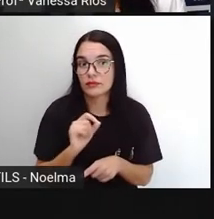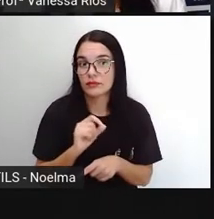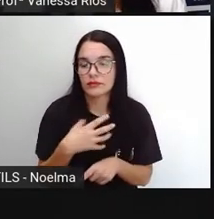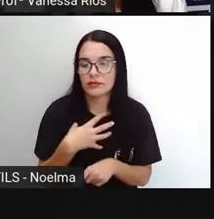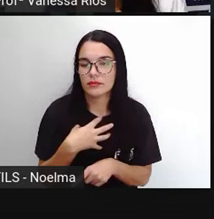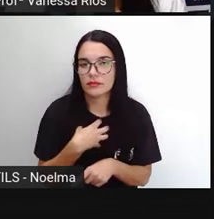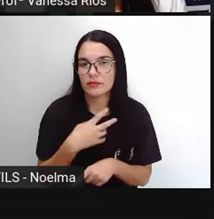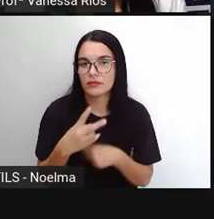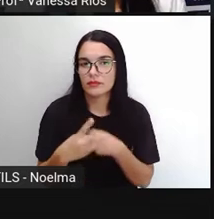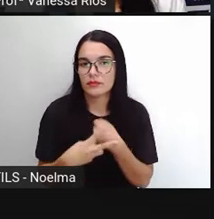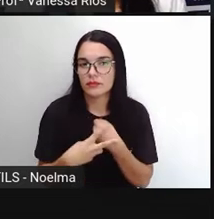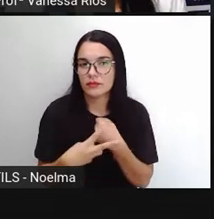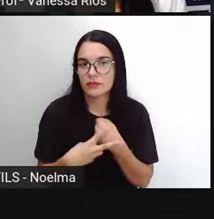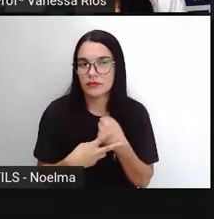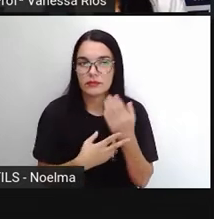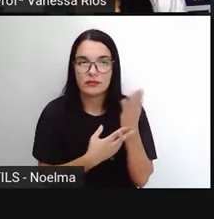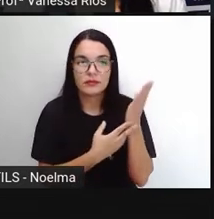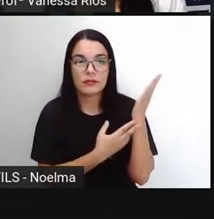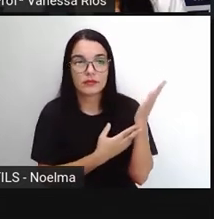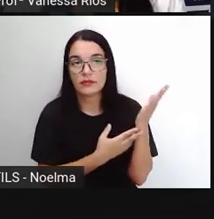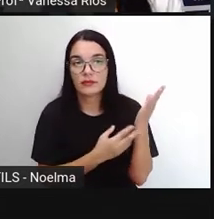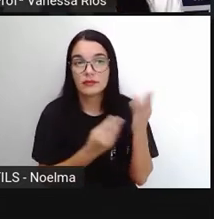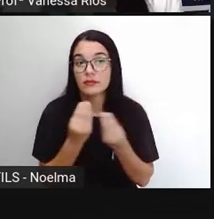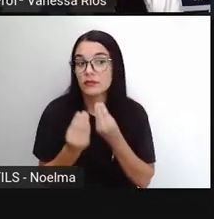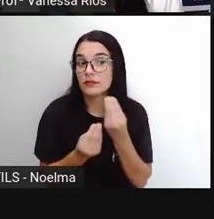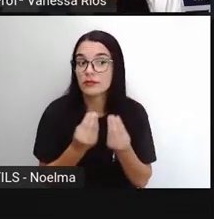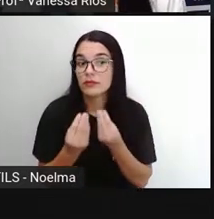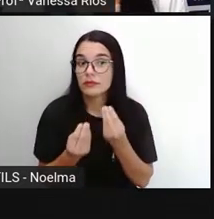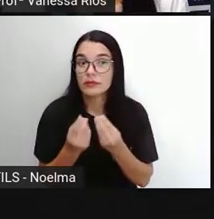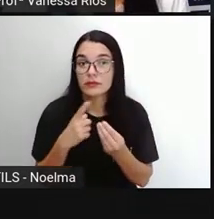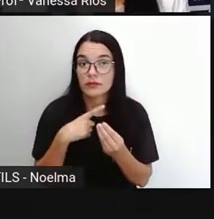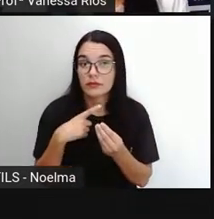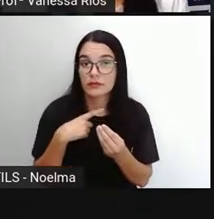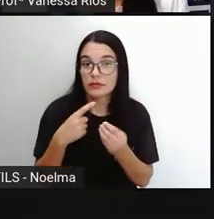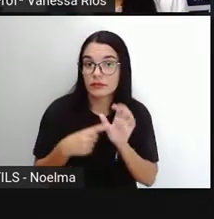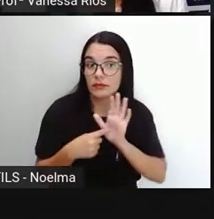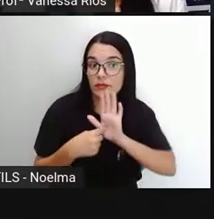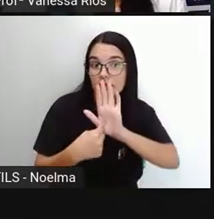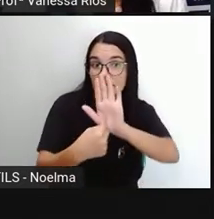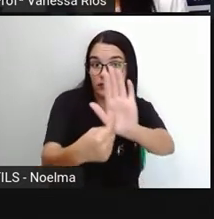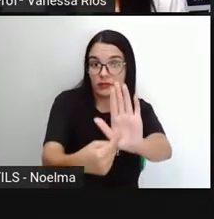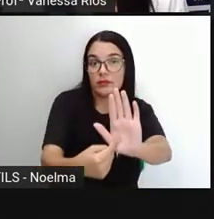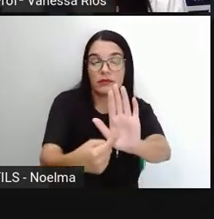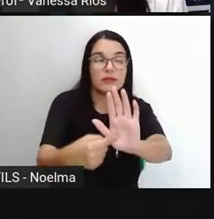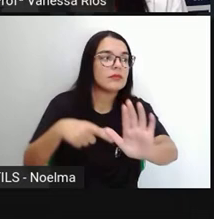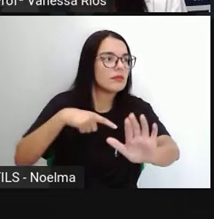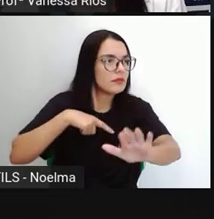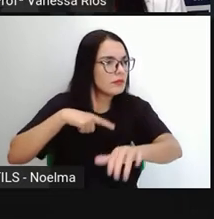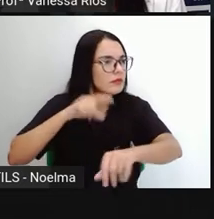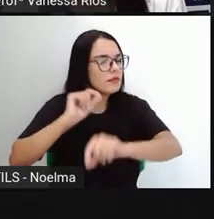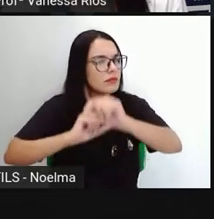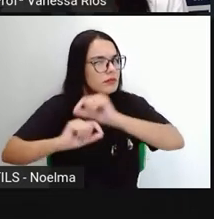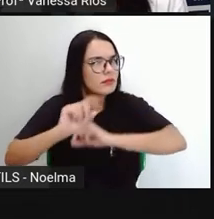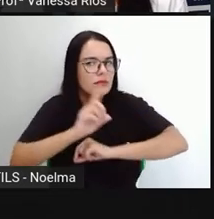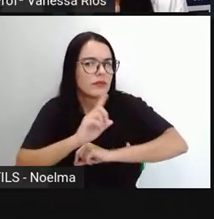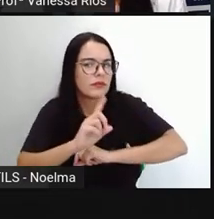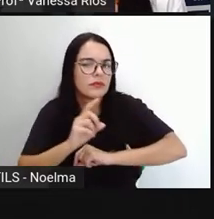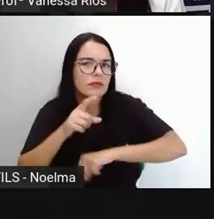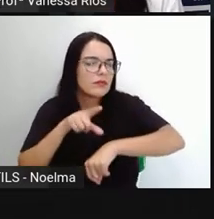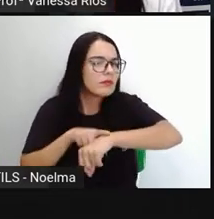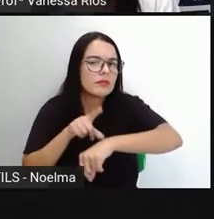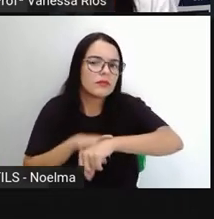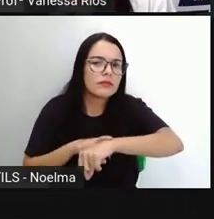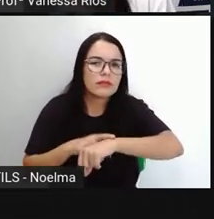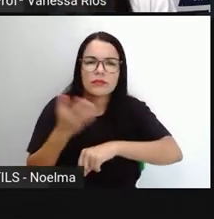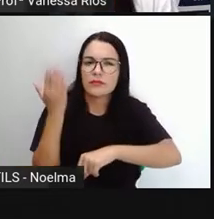verbais. As formas nominais em que os verbos são apresentados, elas acabam não exprimindo o tempo,